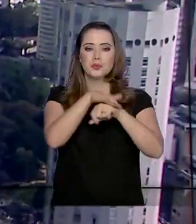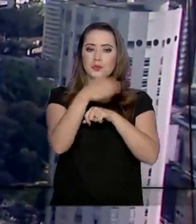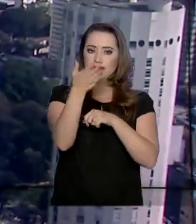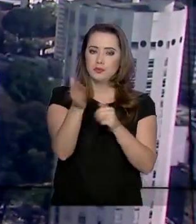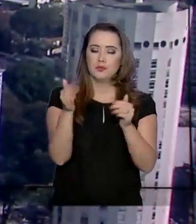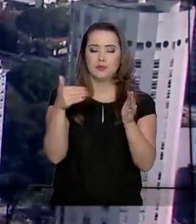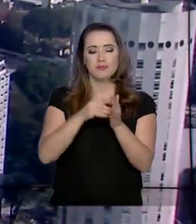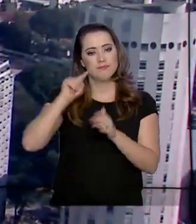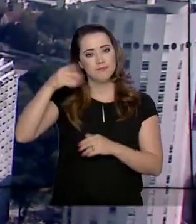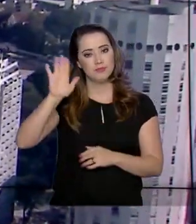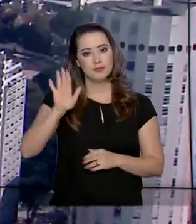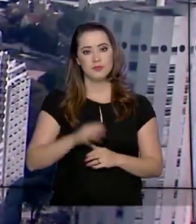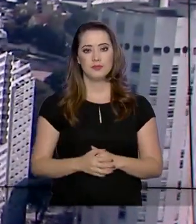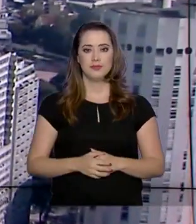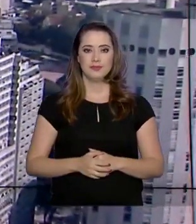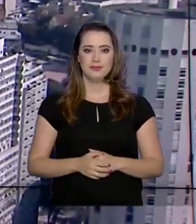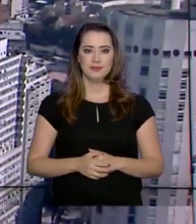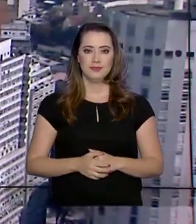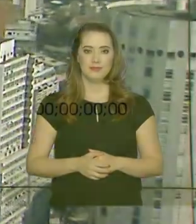boa noite para você e até a próxima.